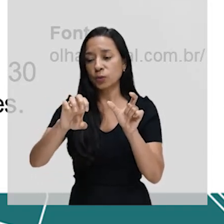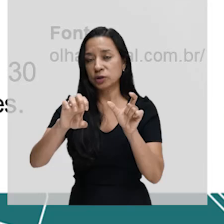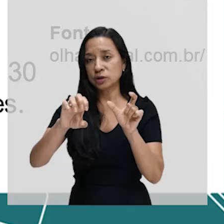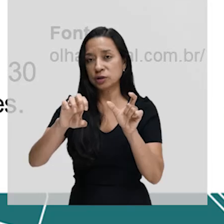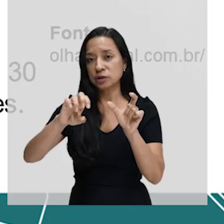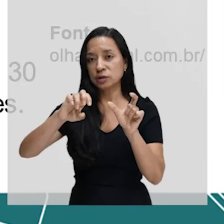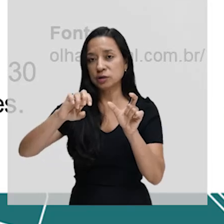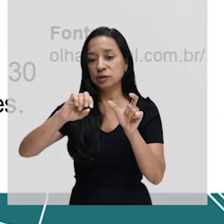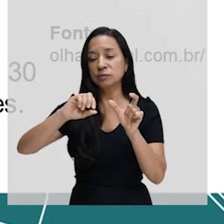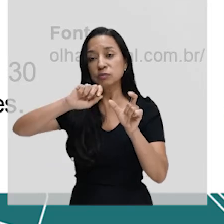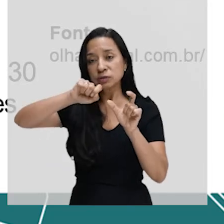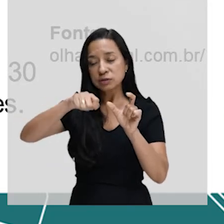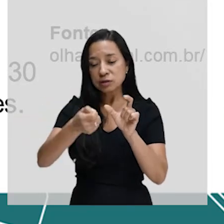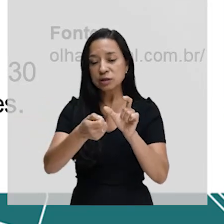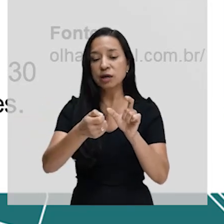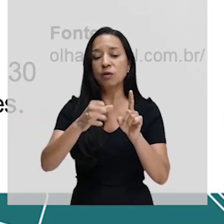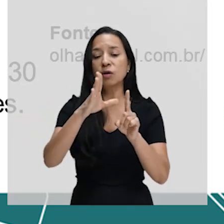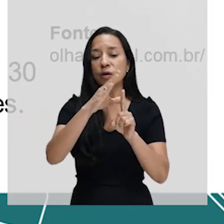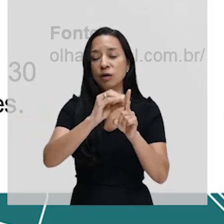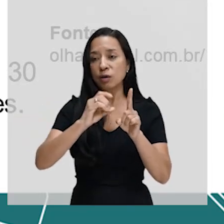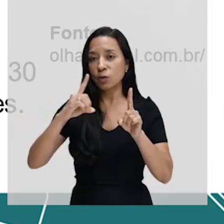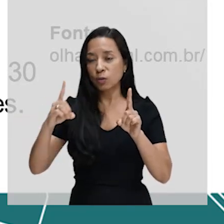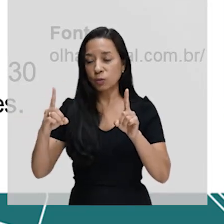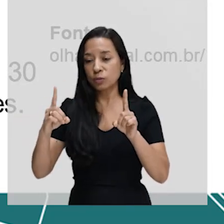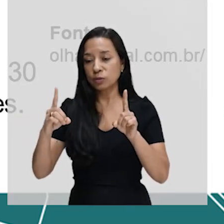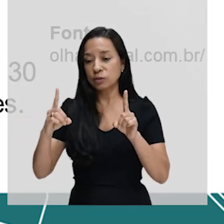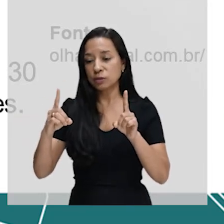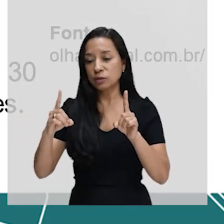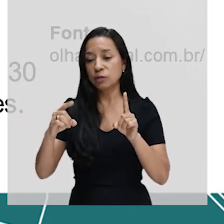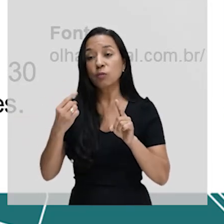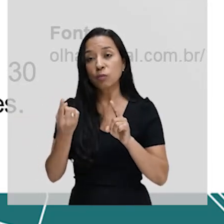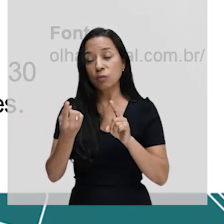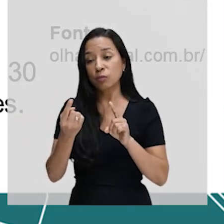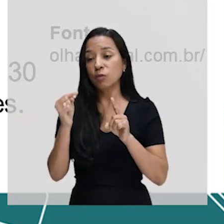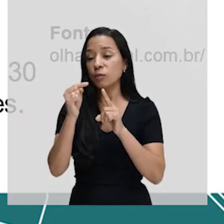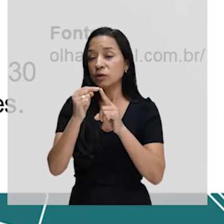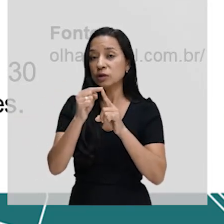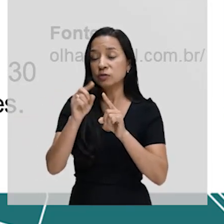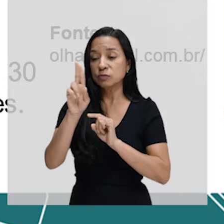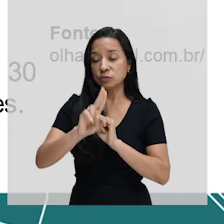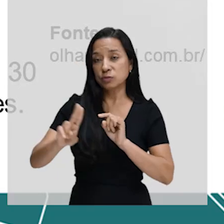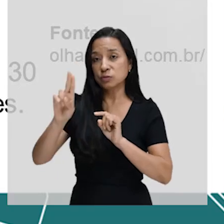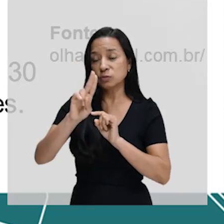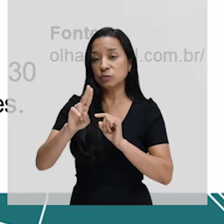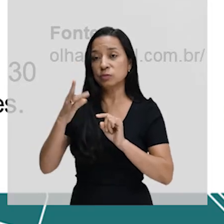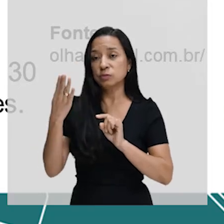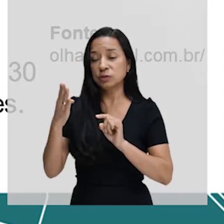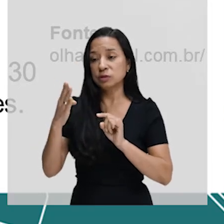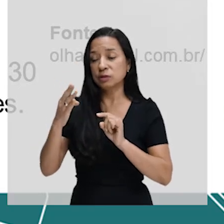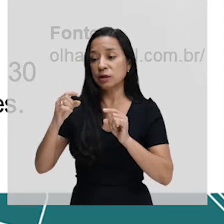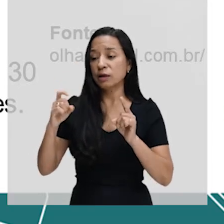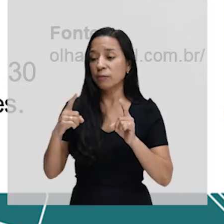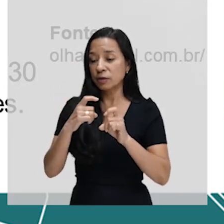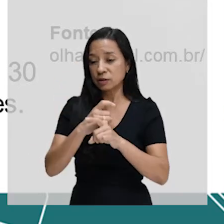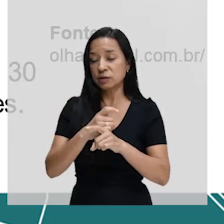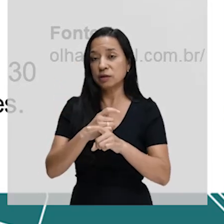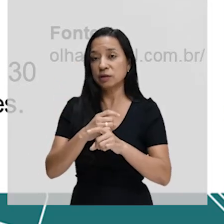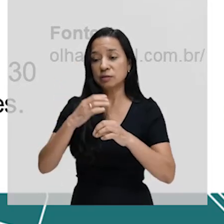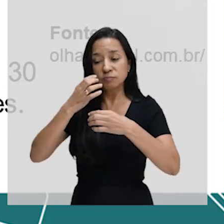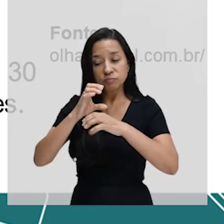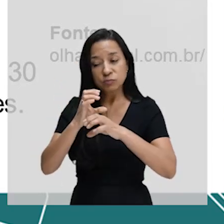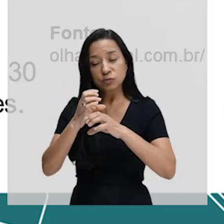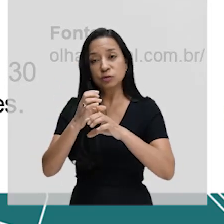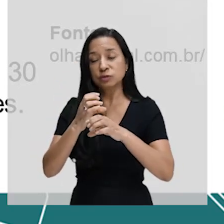dos motivos pelos quais a gente utiliza a bactéria como um organismo experimental aqui na engenharia